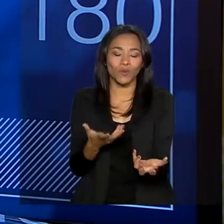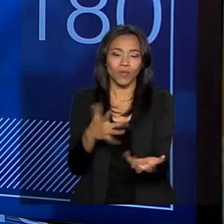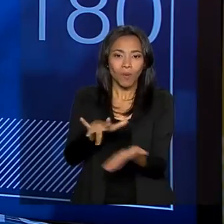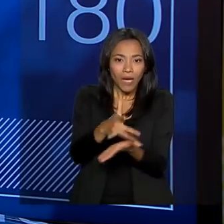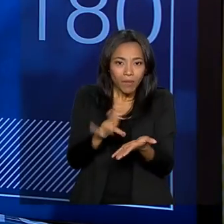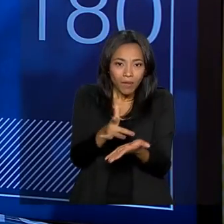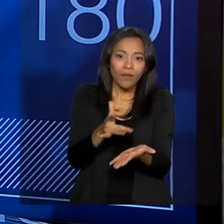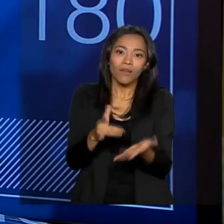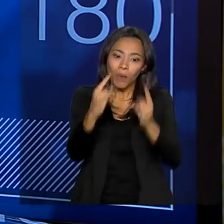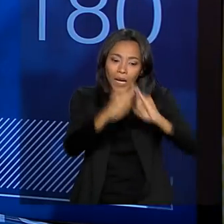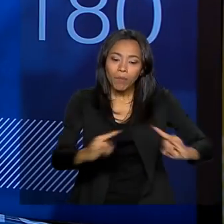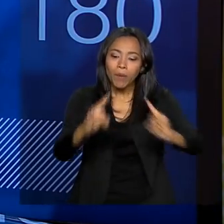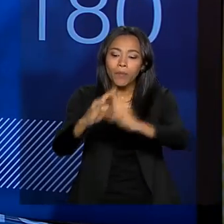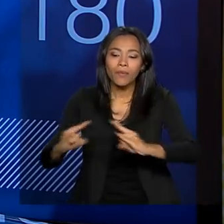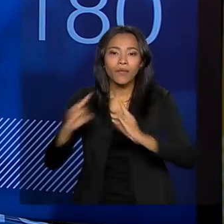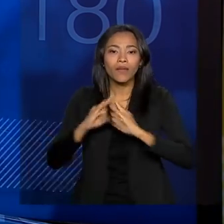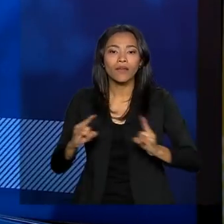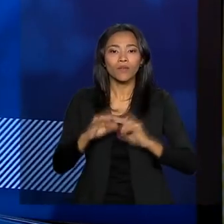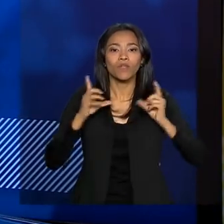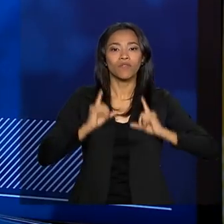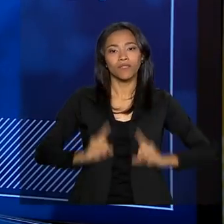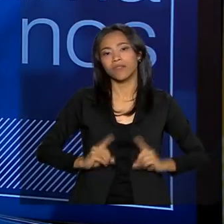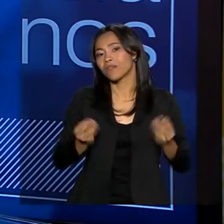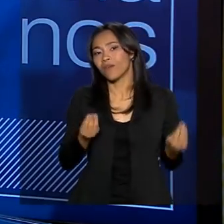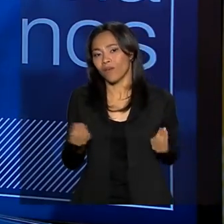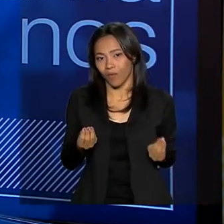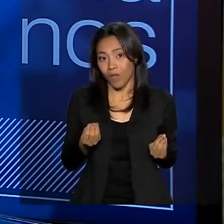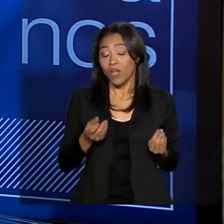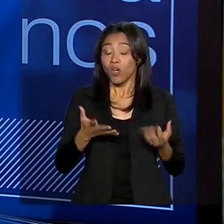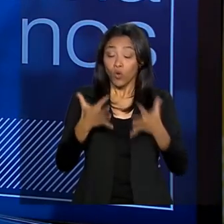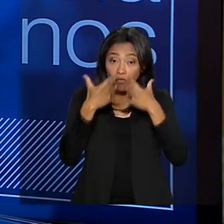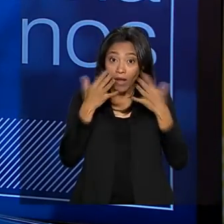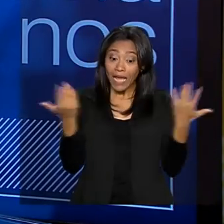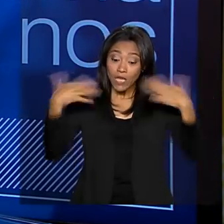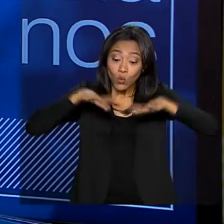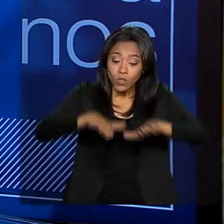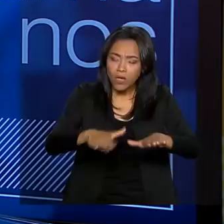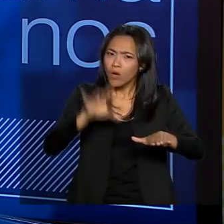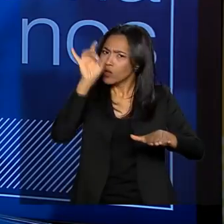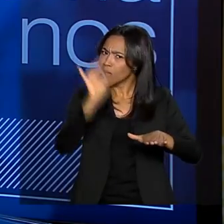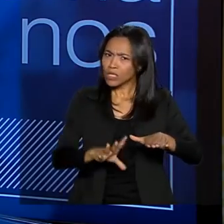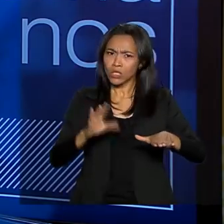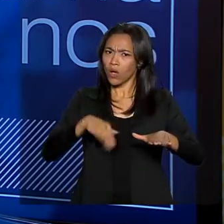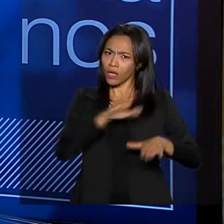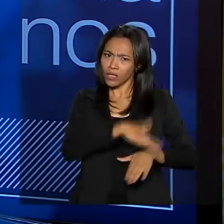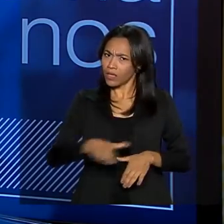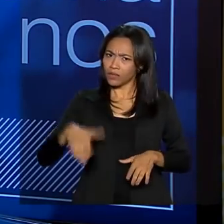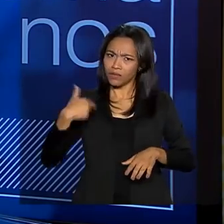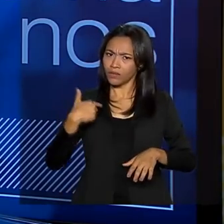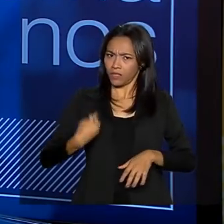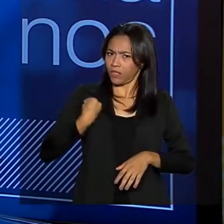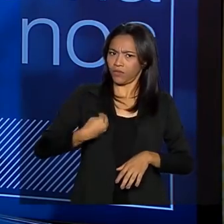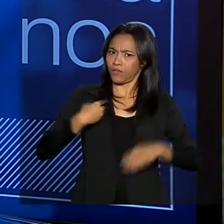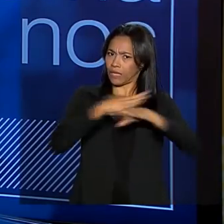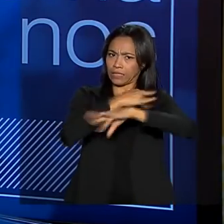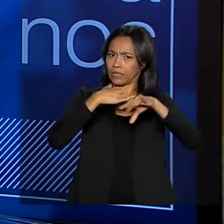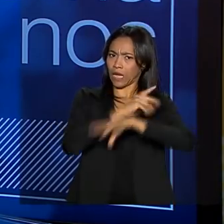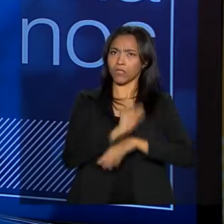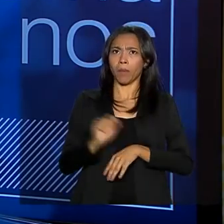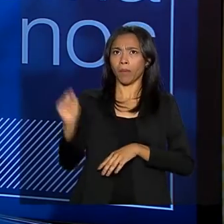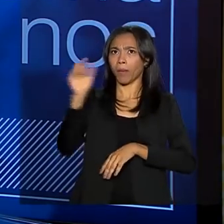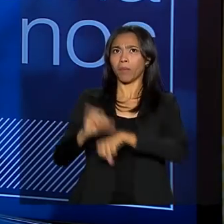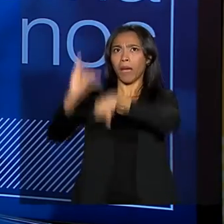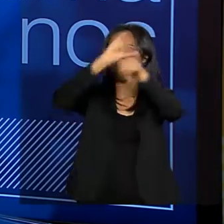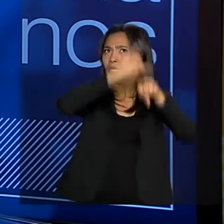acampamento? Então, quando eu falo de inclusão, eu quero chamar a atenção do Brasil, que não é só a criança da área urbana. Eu tenho a área rural. Eu tenho